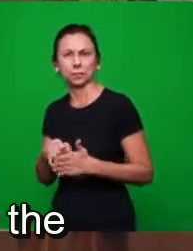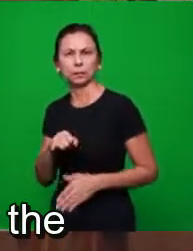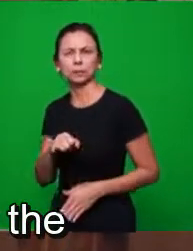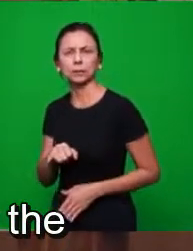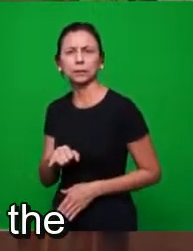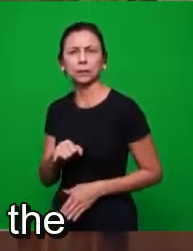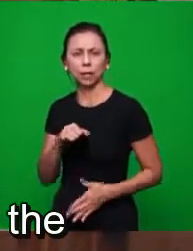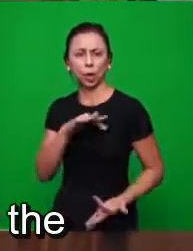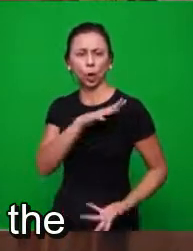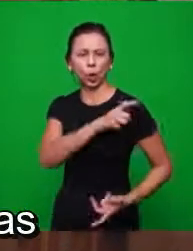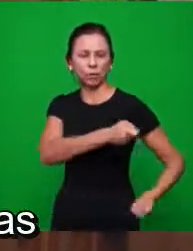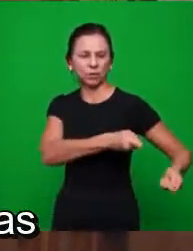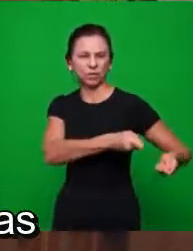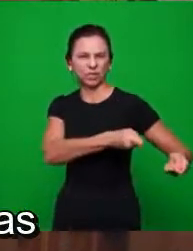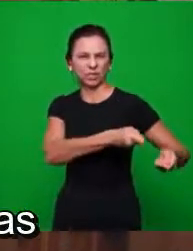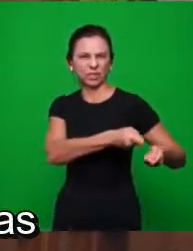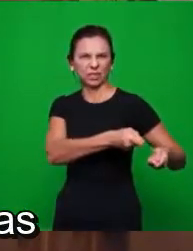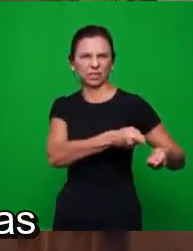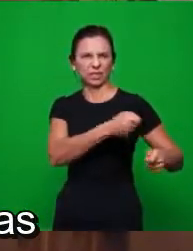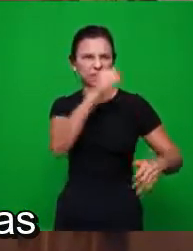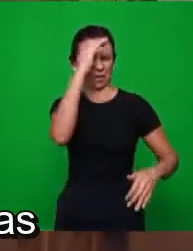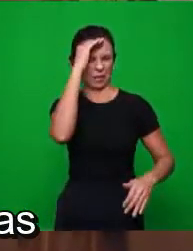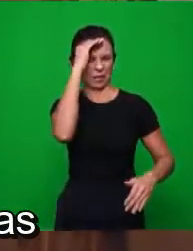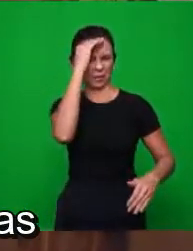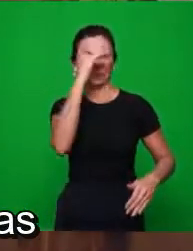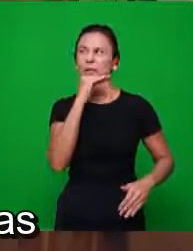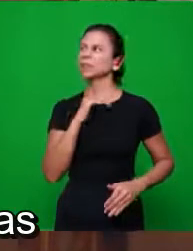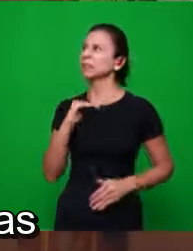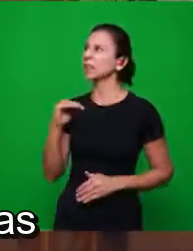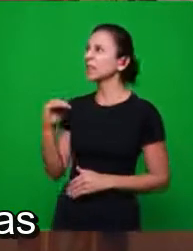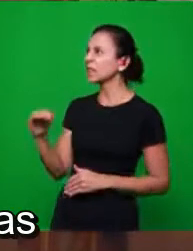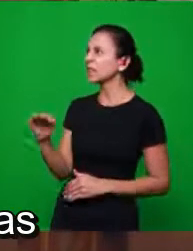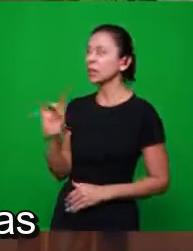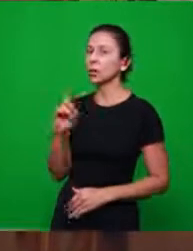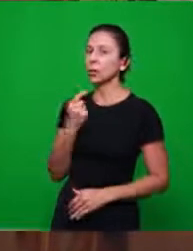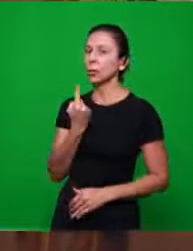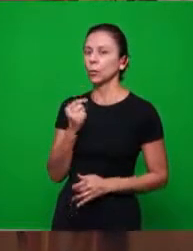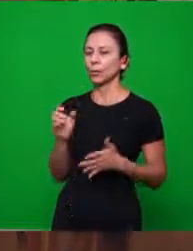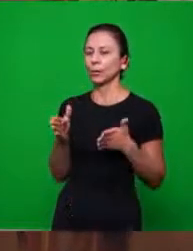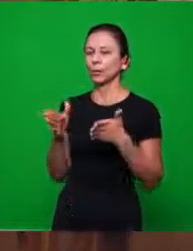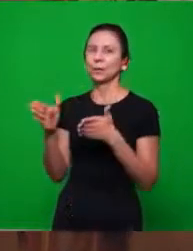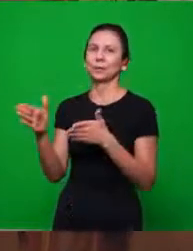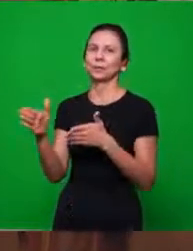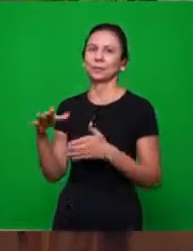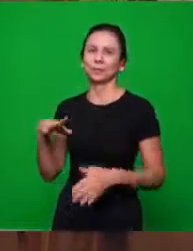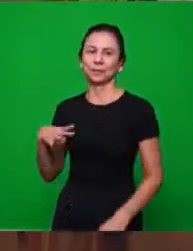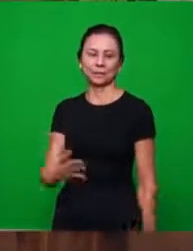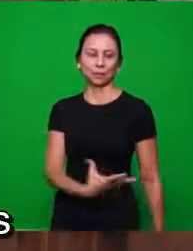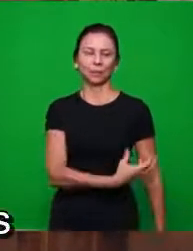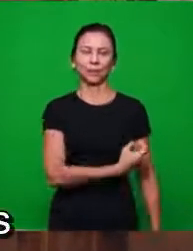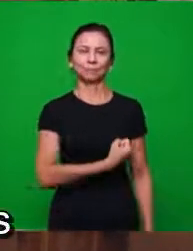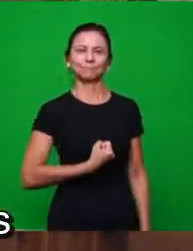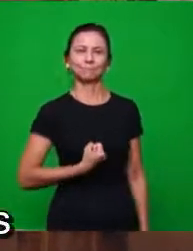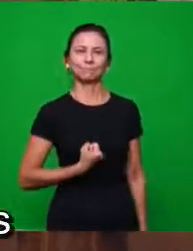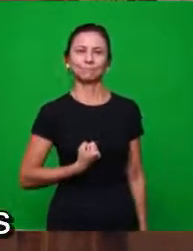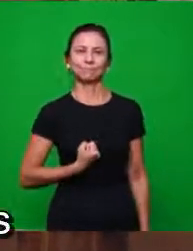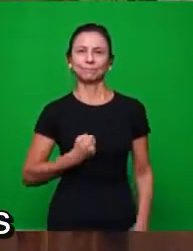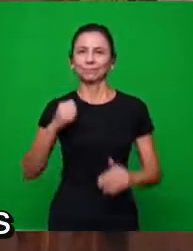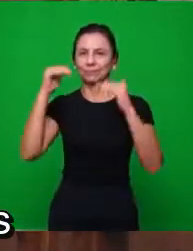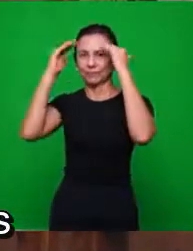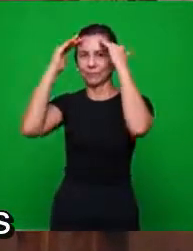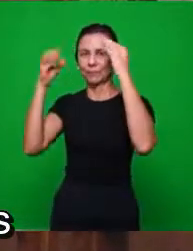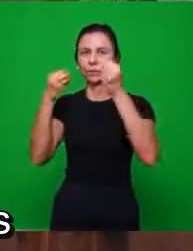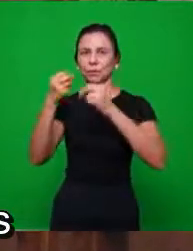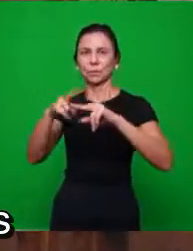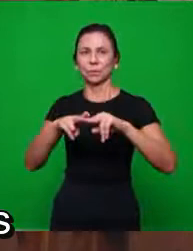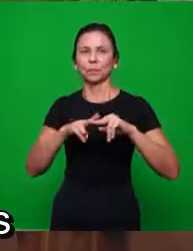mundo dominado pela desobediência, então ele só tinha um caminho, era trazer o homem para o caminho da obediência, e só através do Espírito